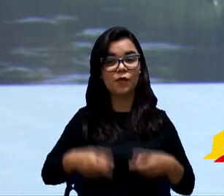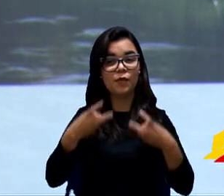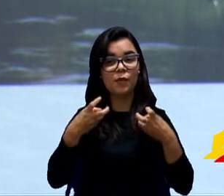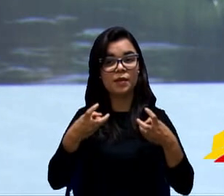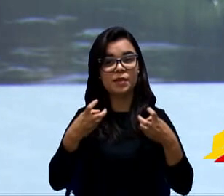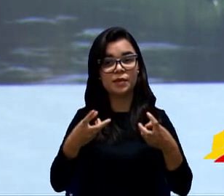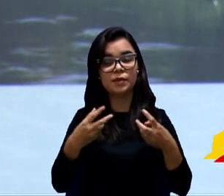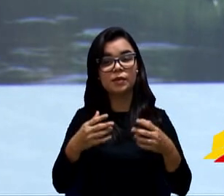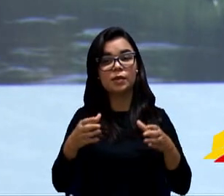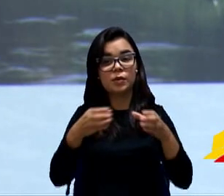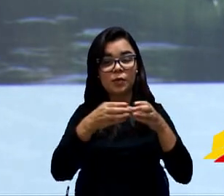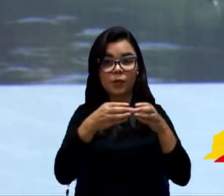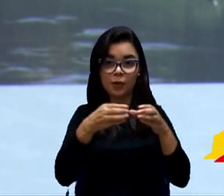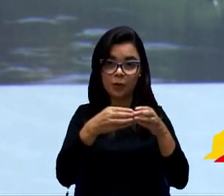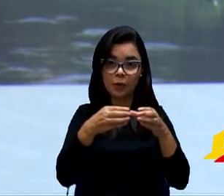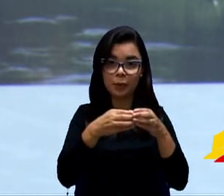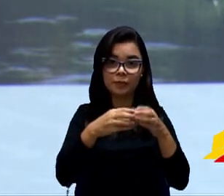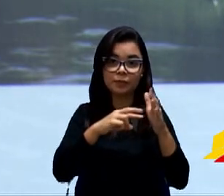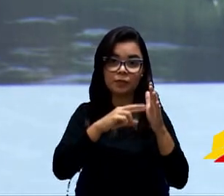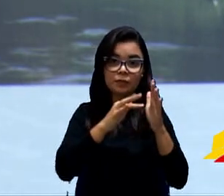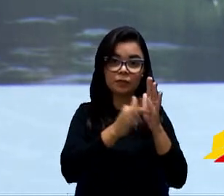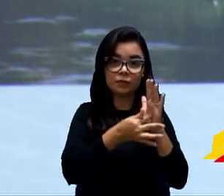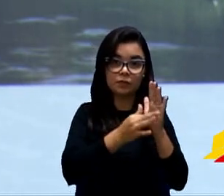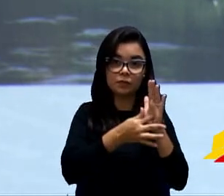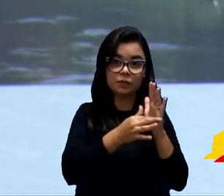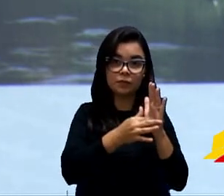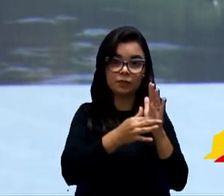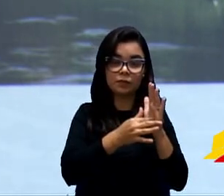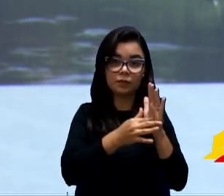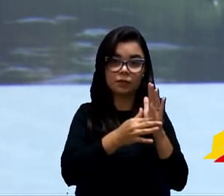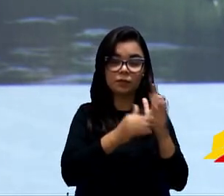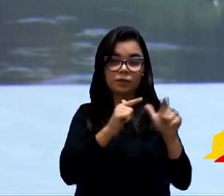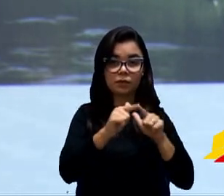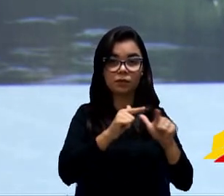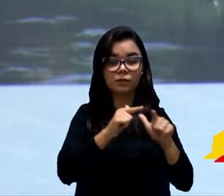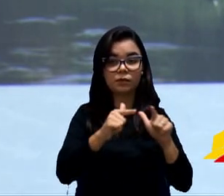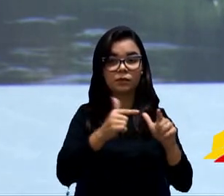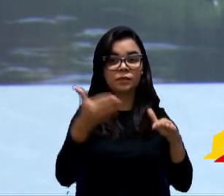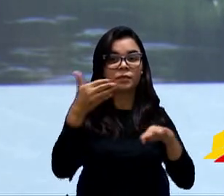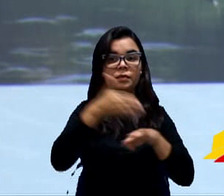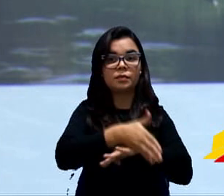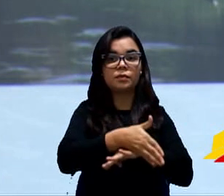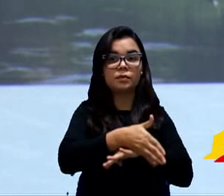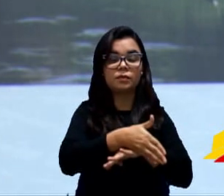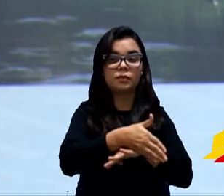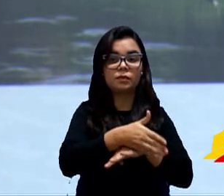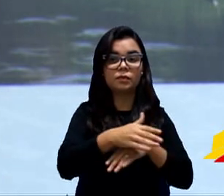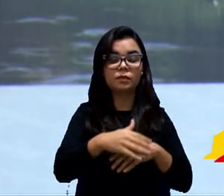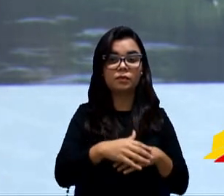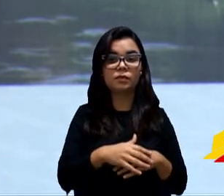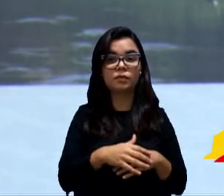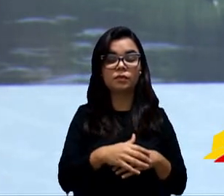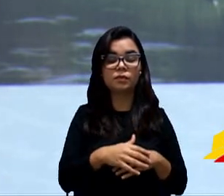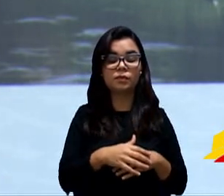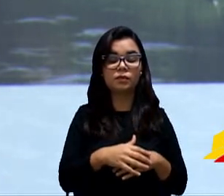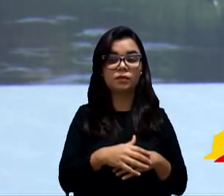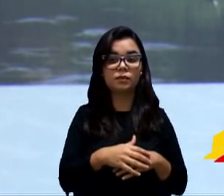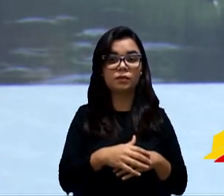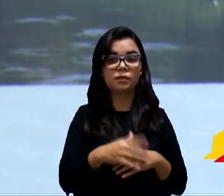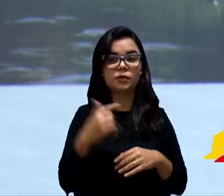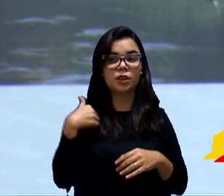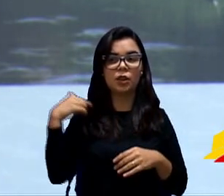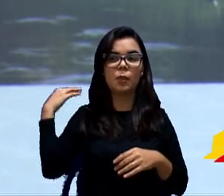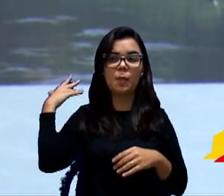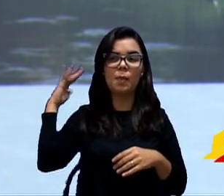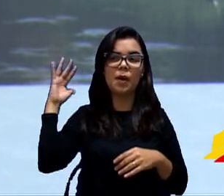Tem um grupo de servidores públicos que entraram no serviço público na década de